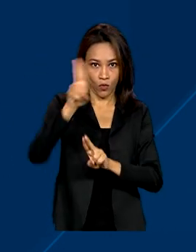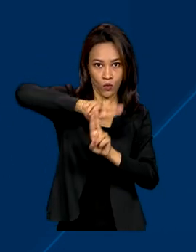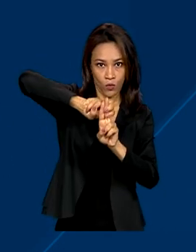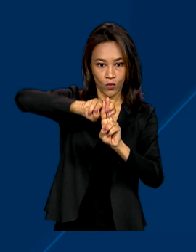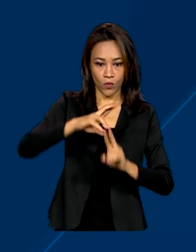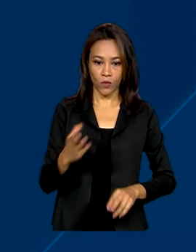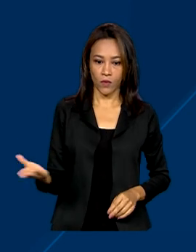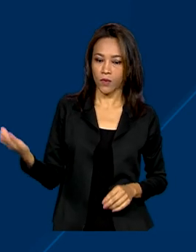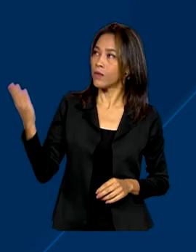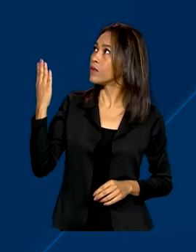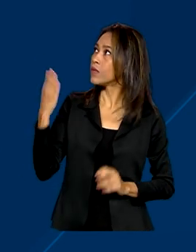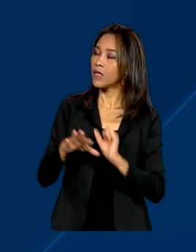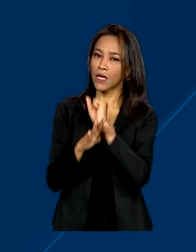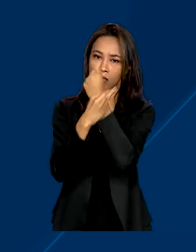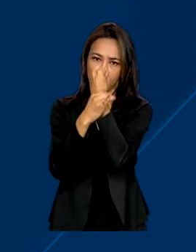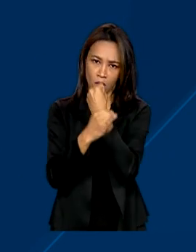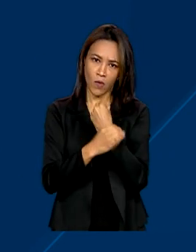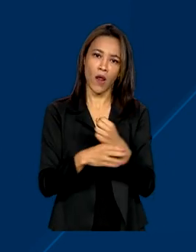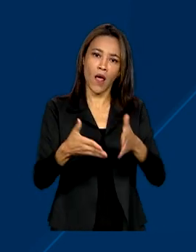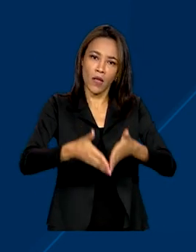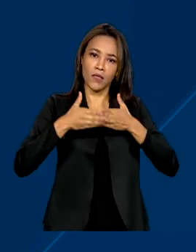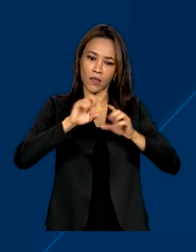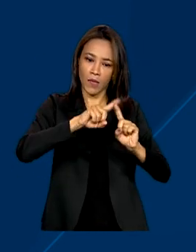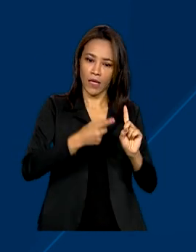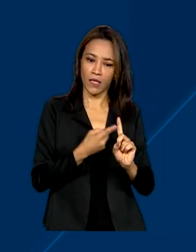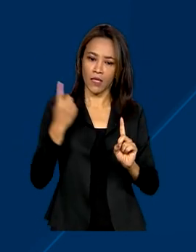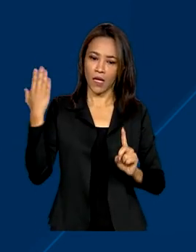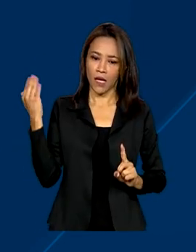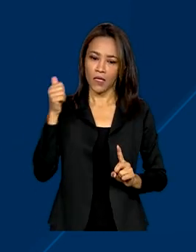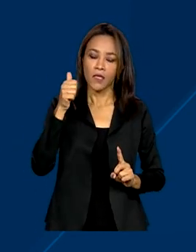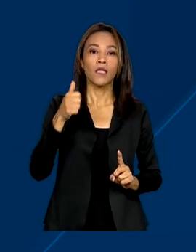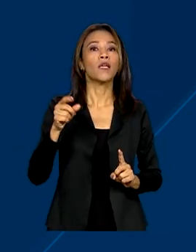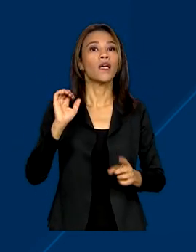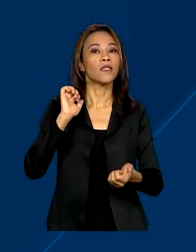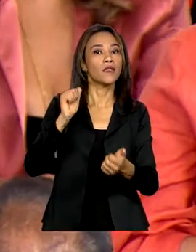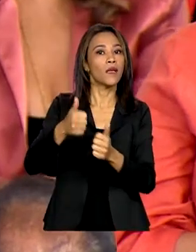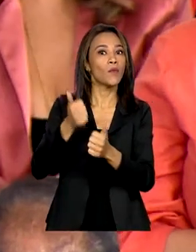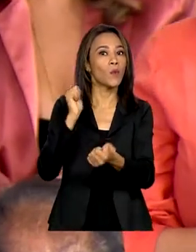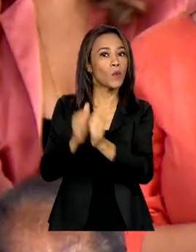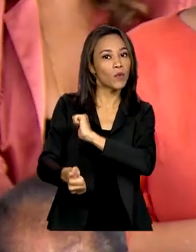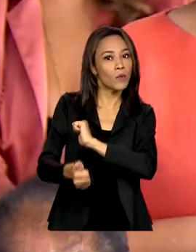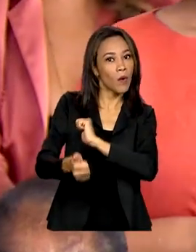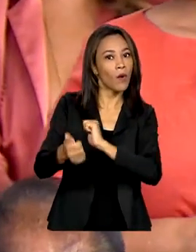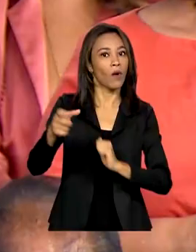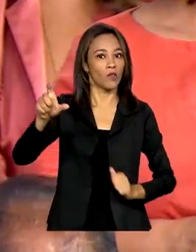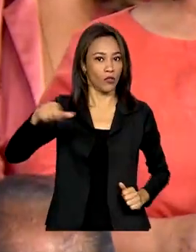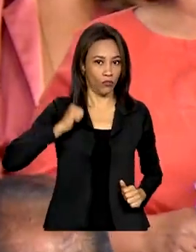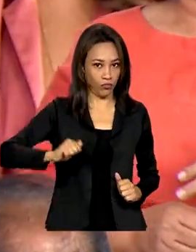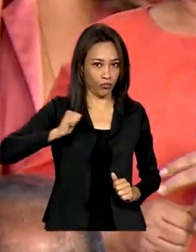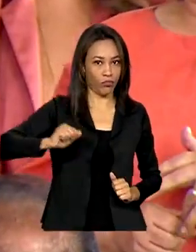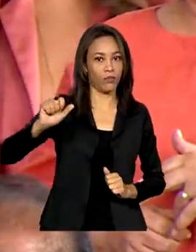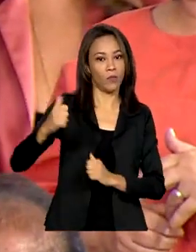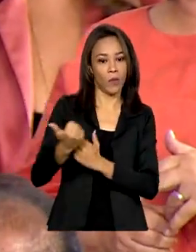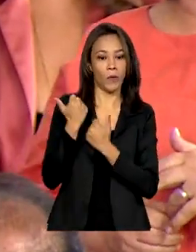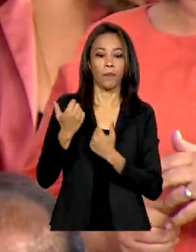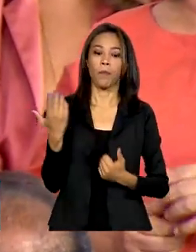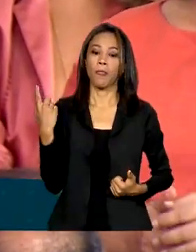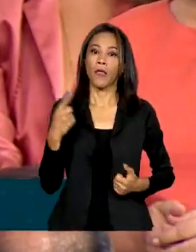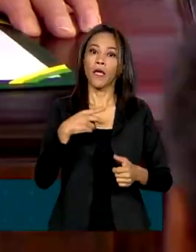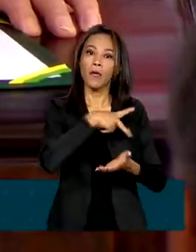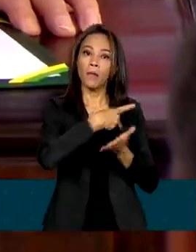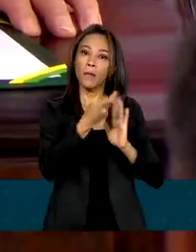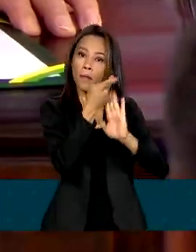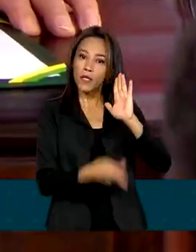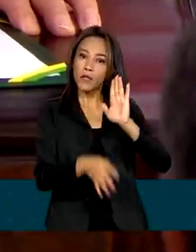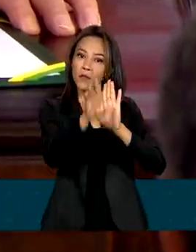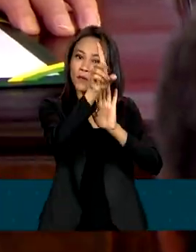de licença maternidade para beneficiárias do Bolsa Atleta. E também os projetos de lei que criam